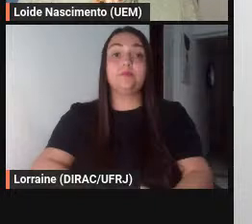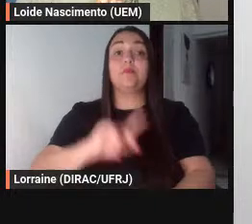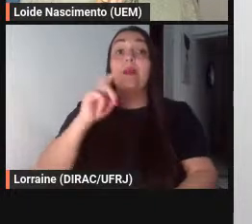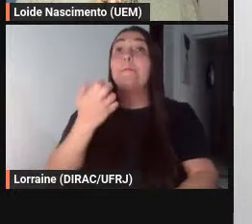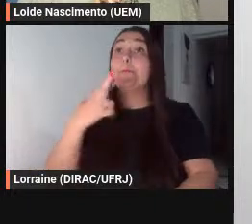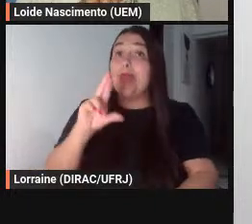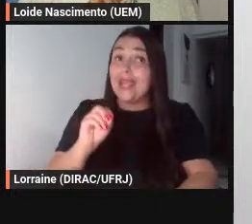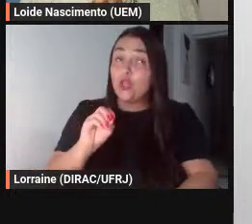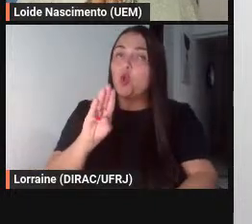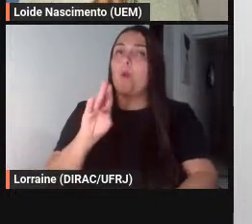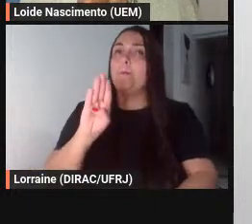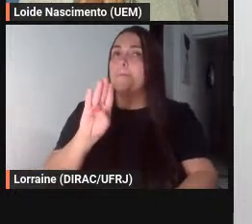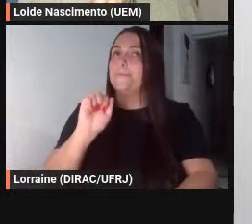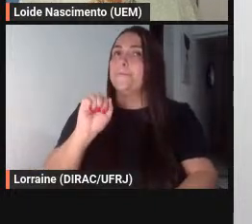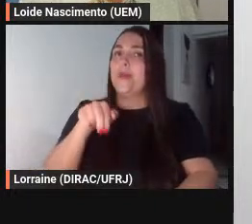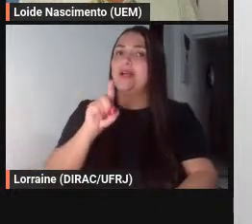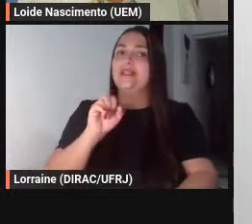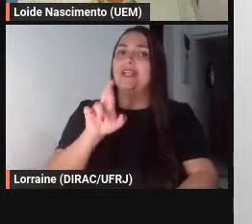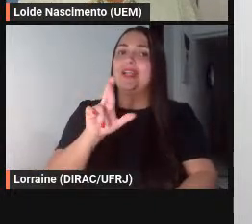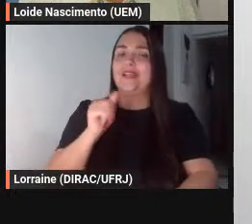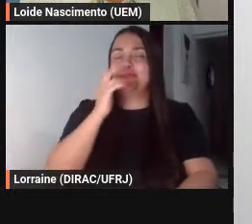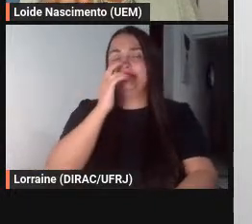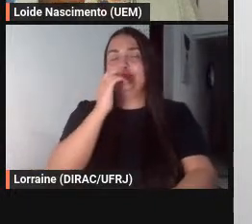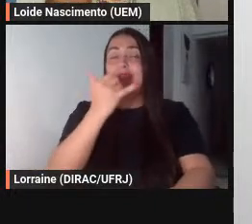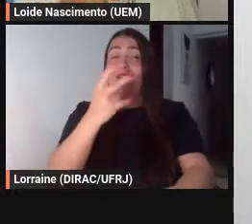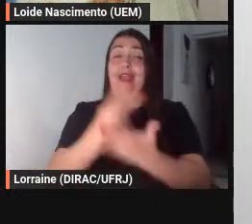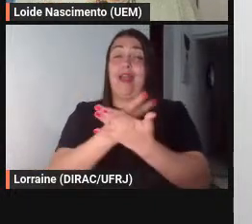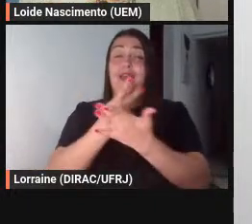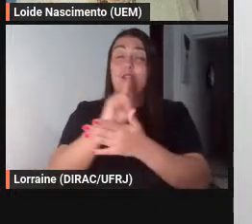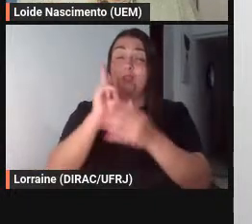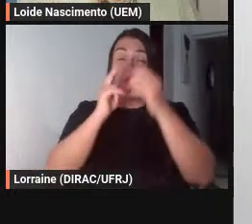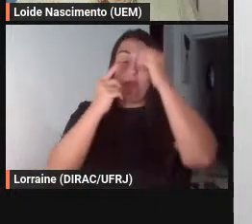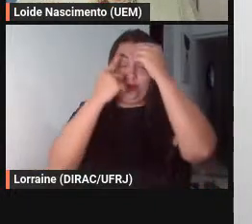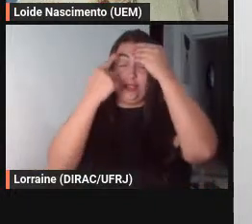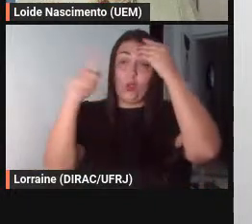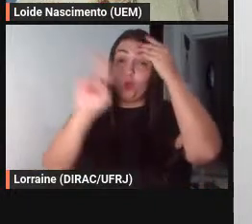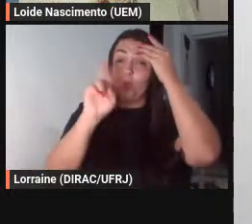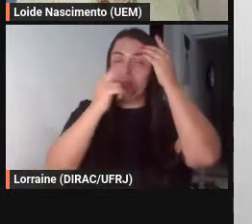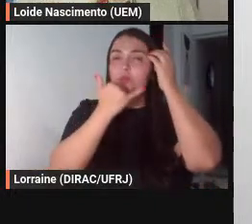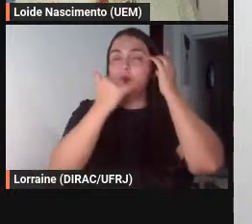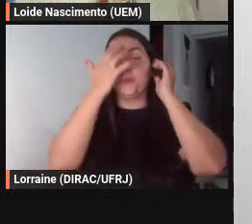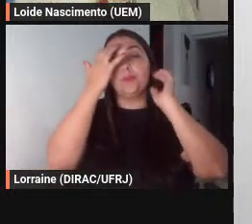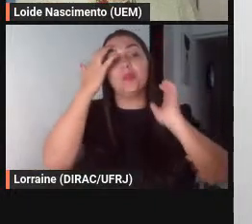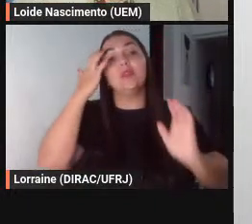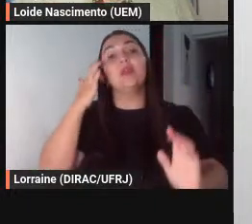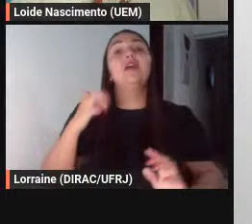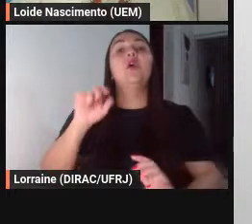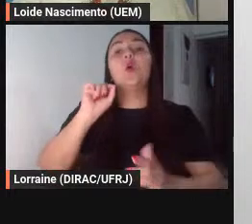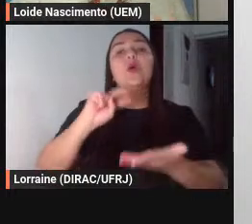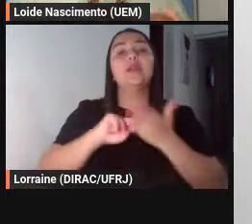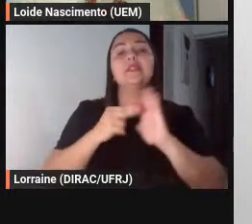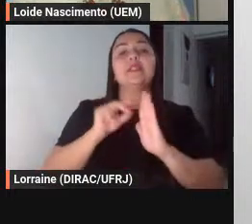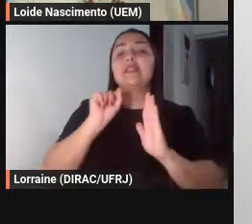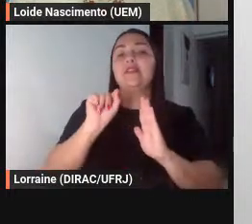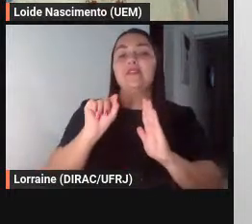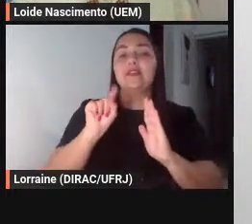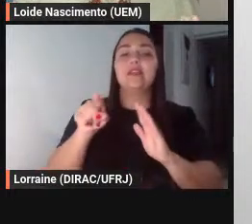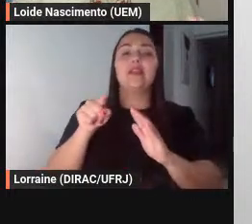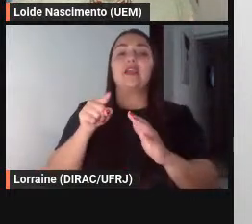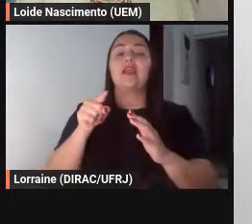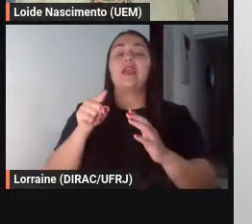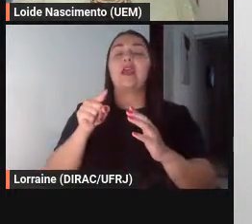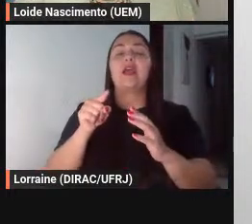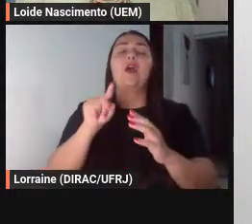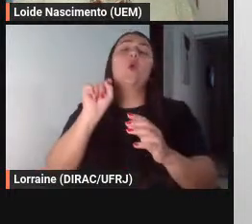Bandeira aliás né eu ia falar Manuel Bandeira me desculpe então as fábulas palpitadas o que que Pedro Bandeira faz